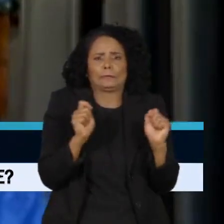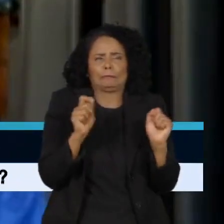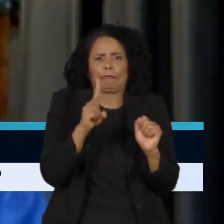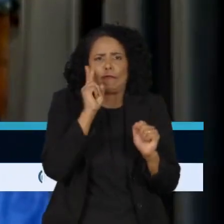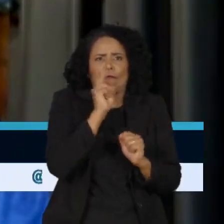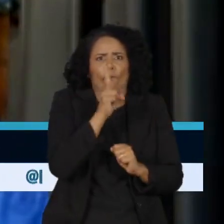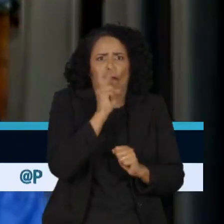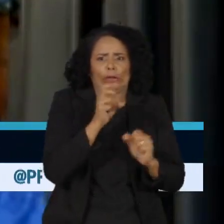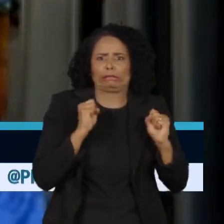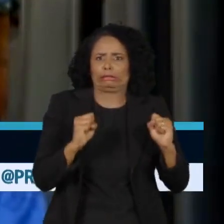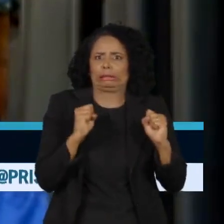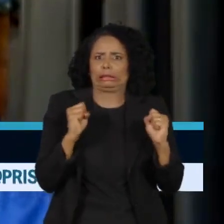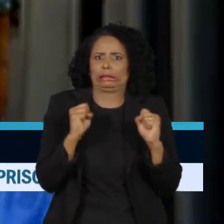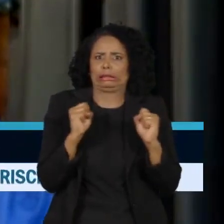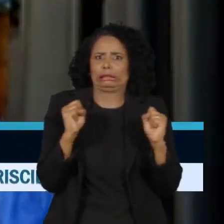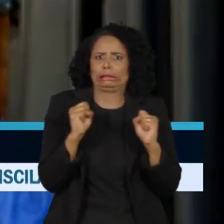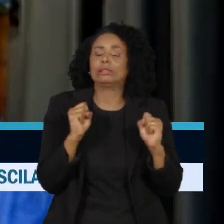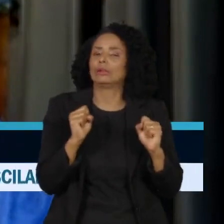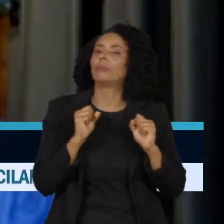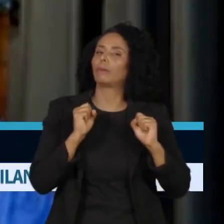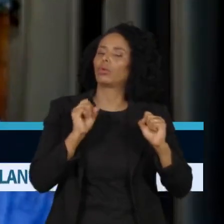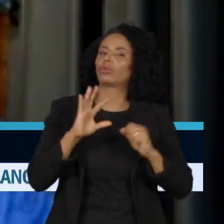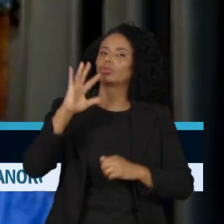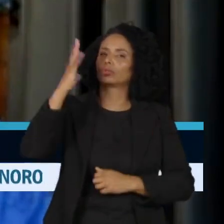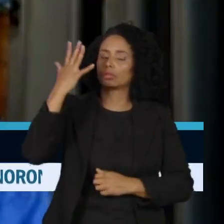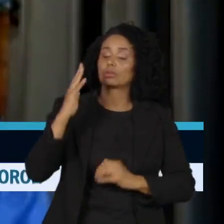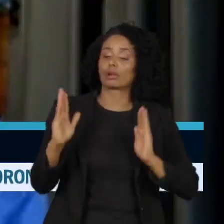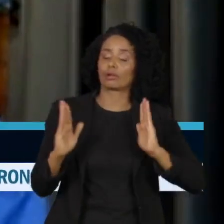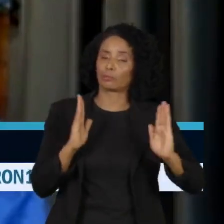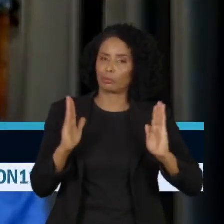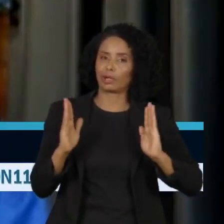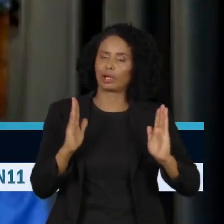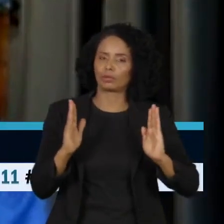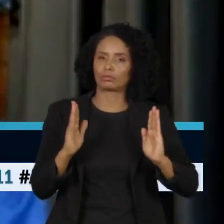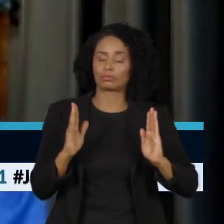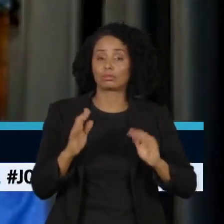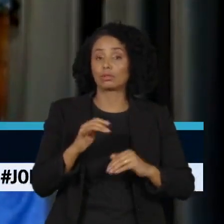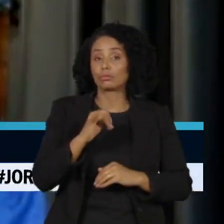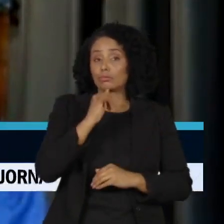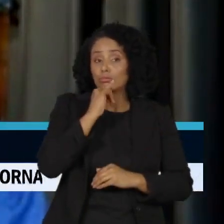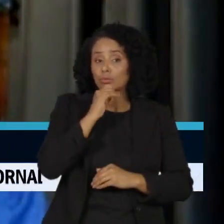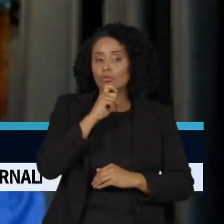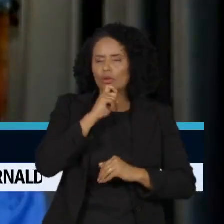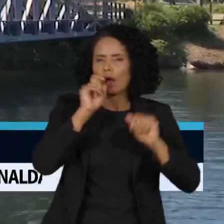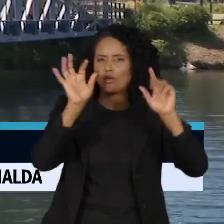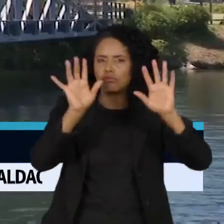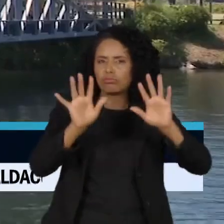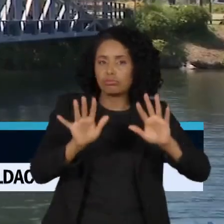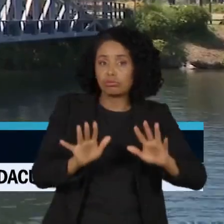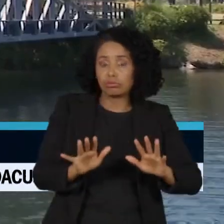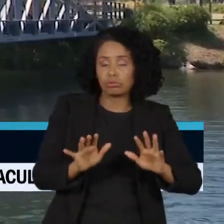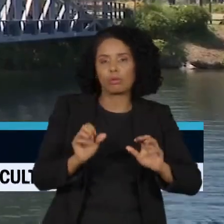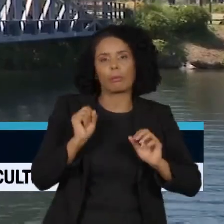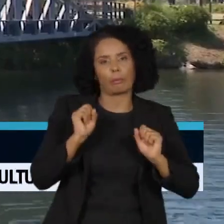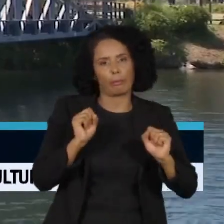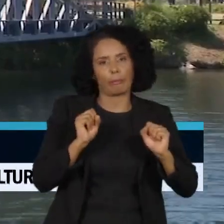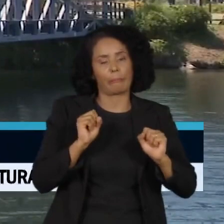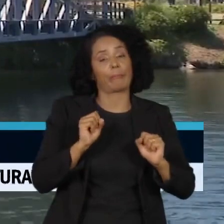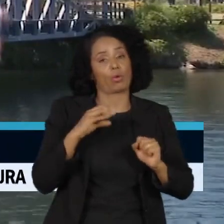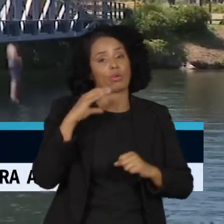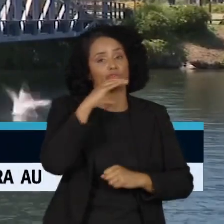extremo, muito concentrado em uma determinada época do ano. Na média, o planeta vai esquentar. E todas as